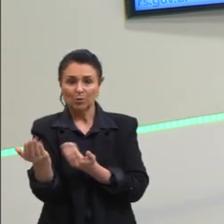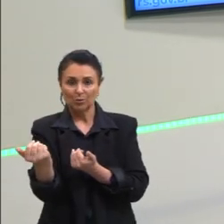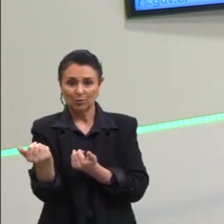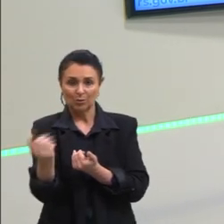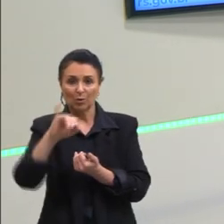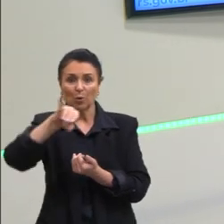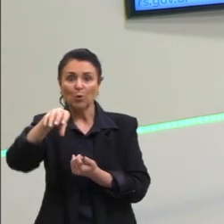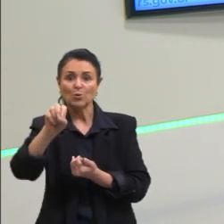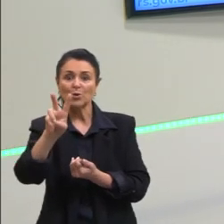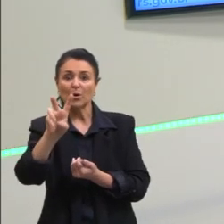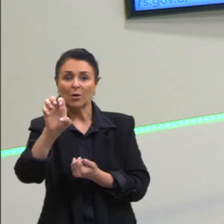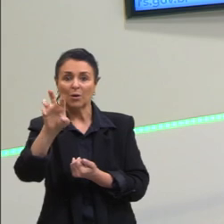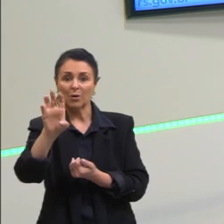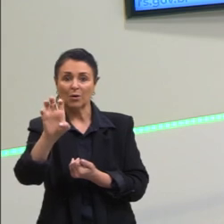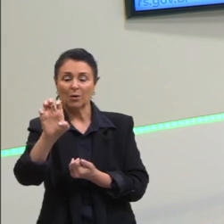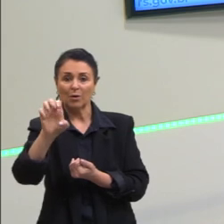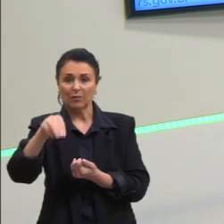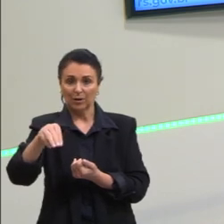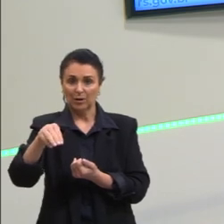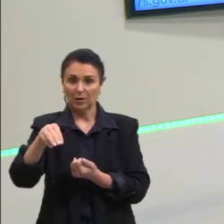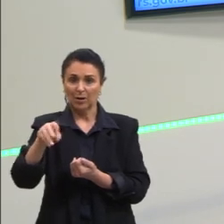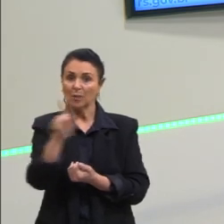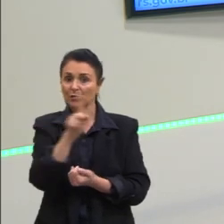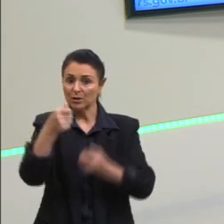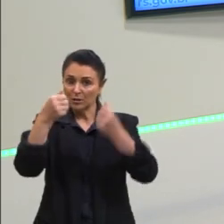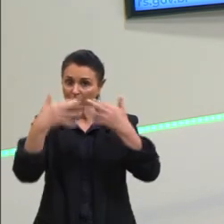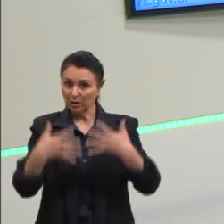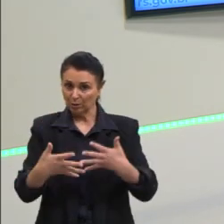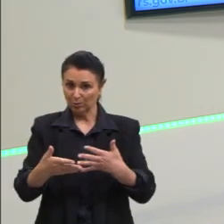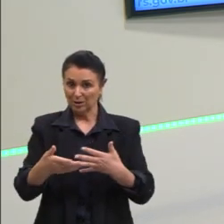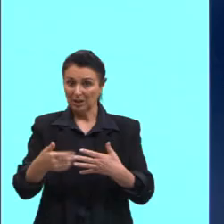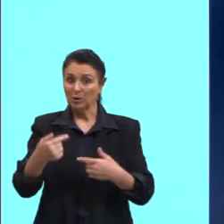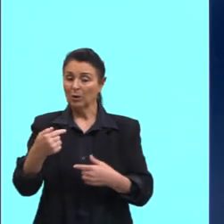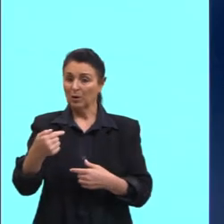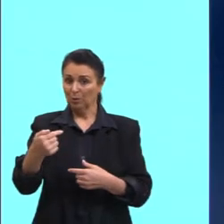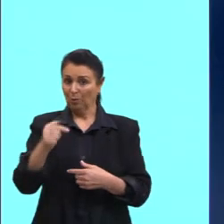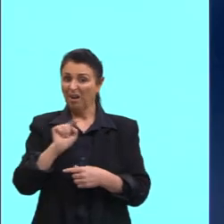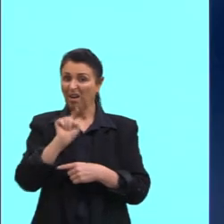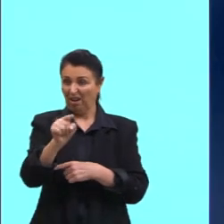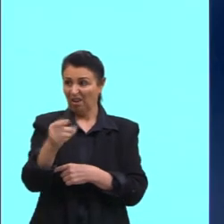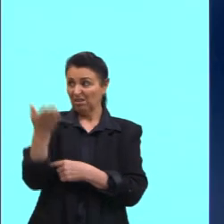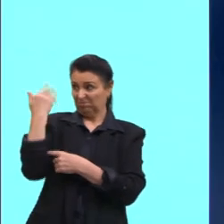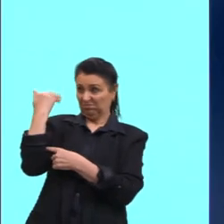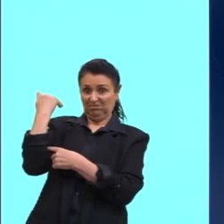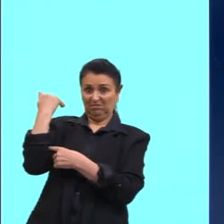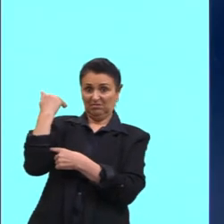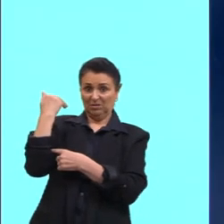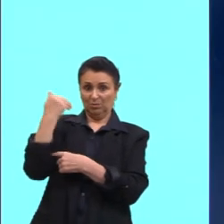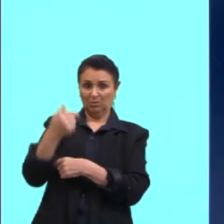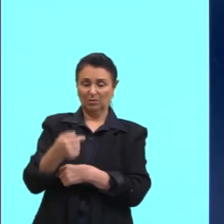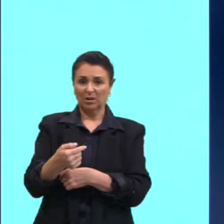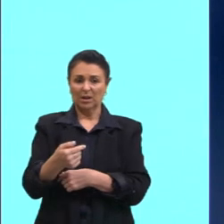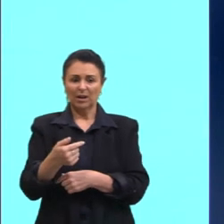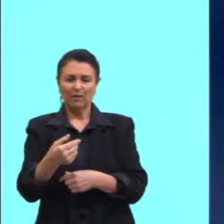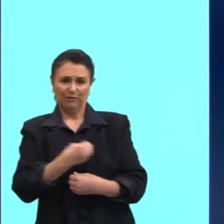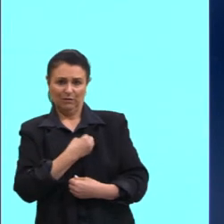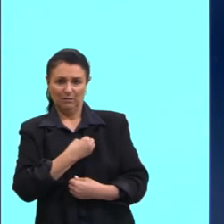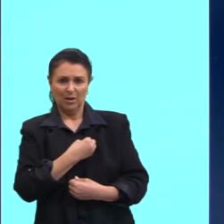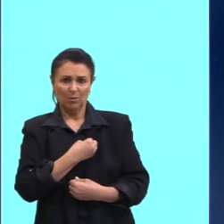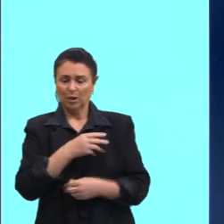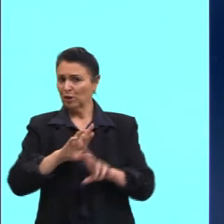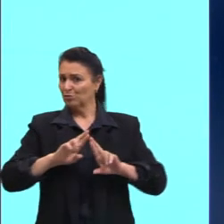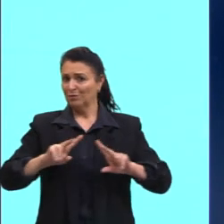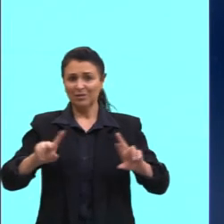meu tempo, falando assim, não vivenciou esse momento. Então, a charge